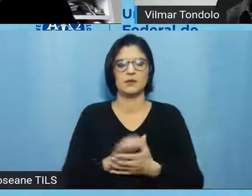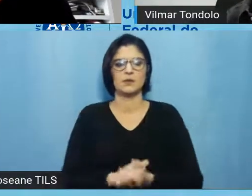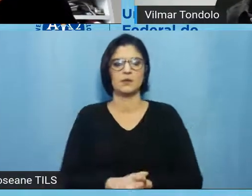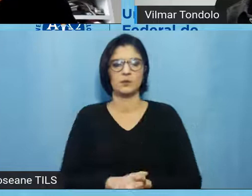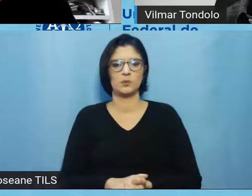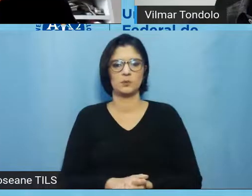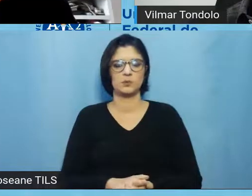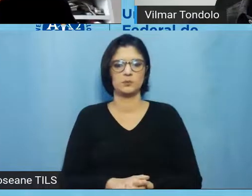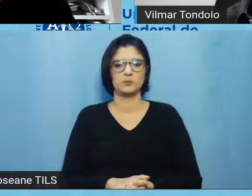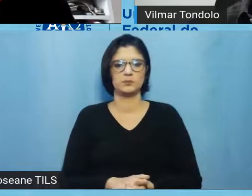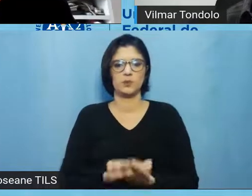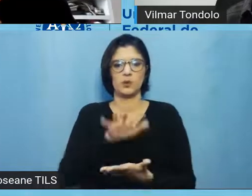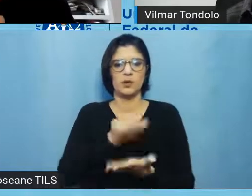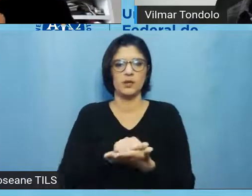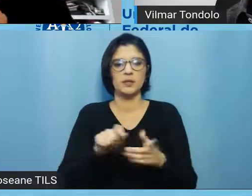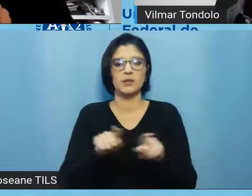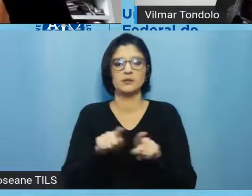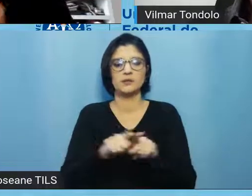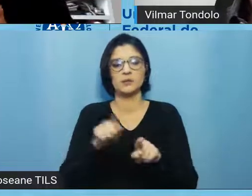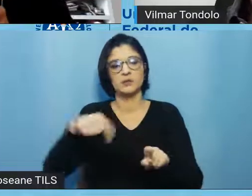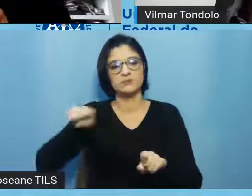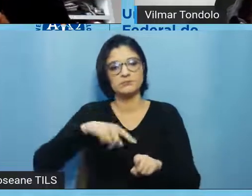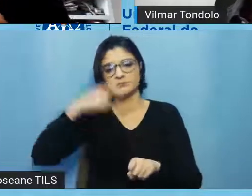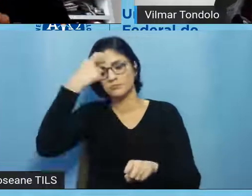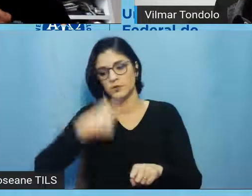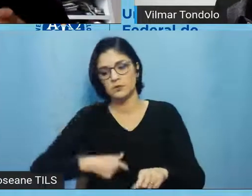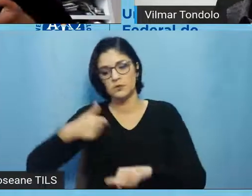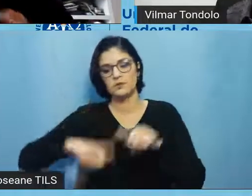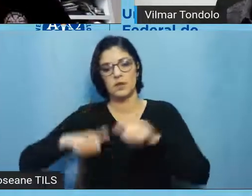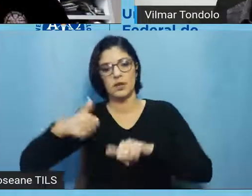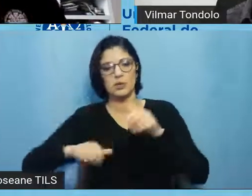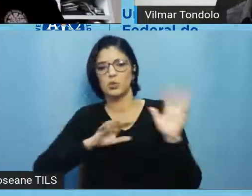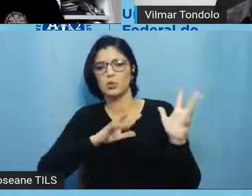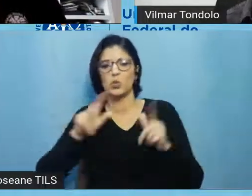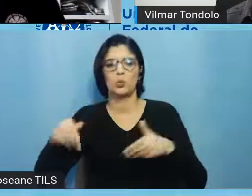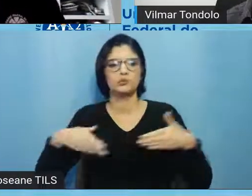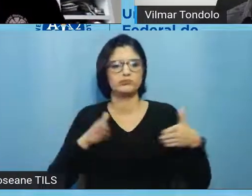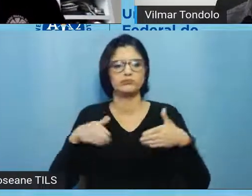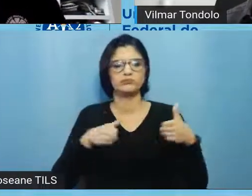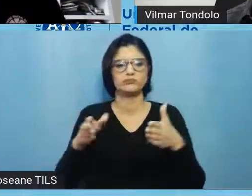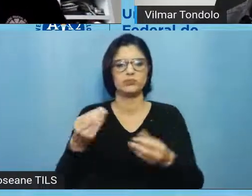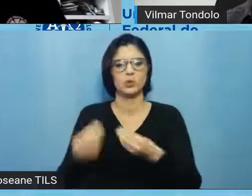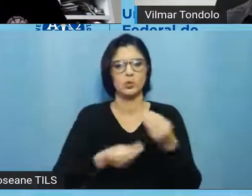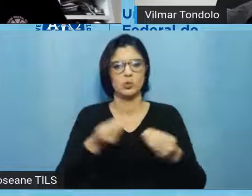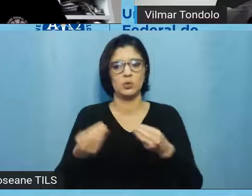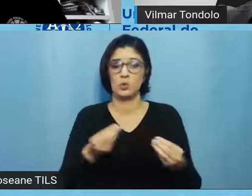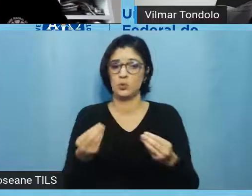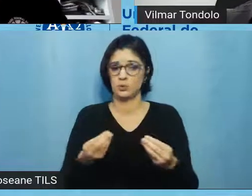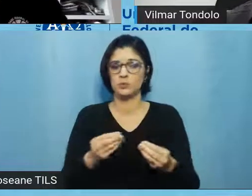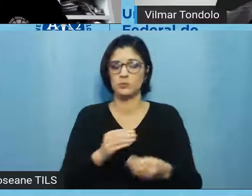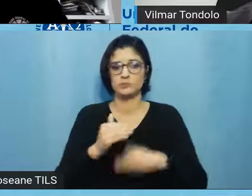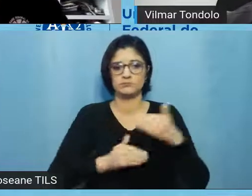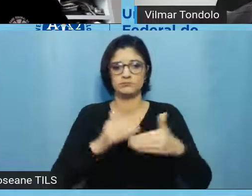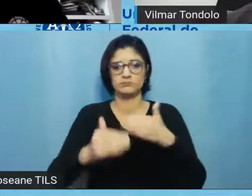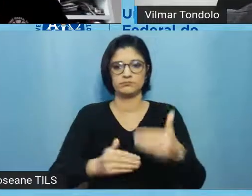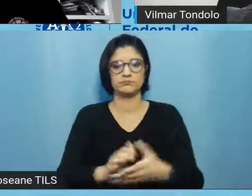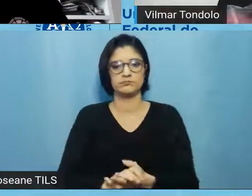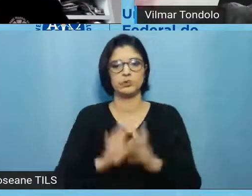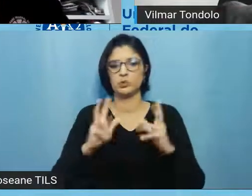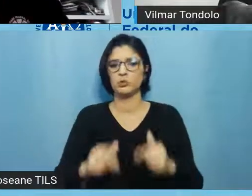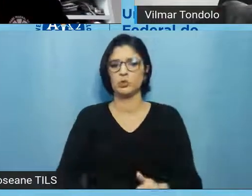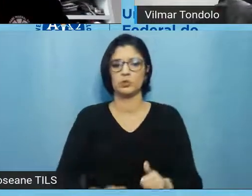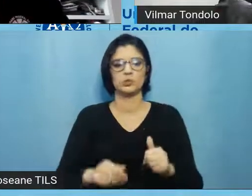o cadastro dos avaliadores, né, então todo o caminho que o manuscrito passa, né, no processo de avaliação.